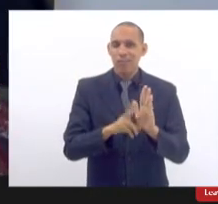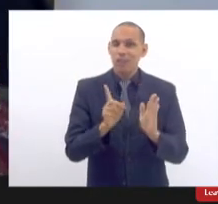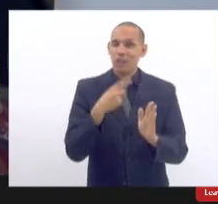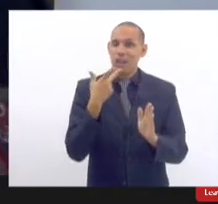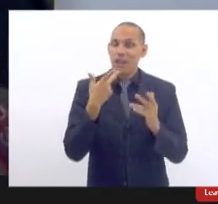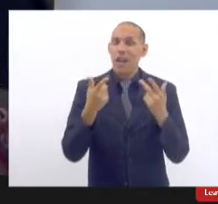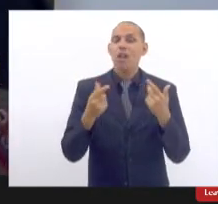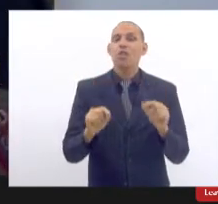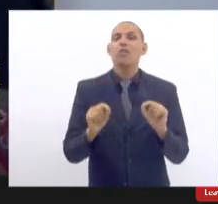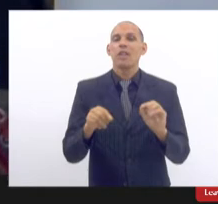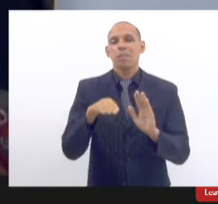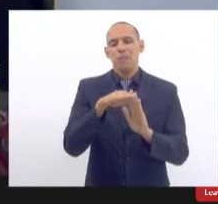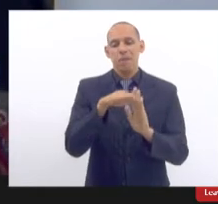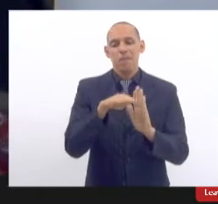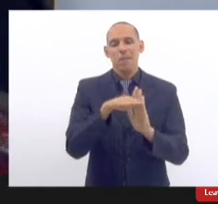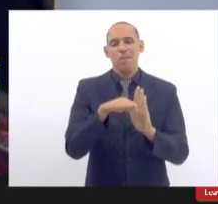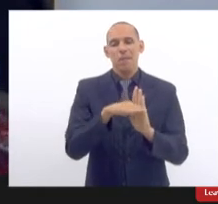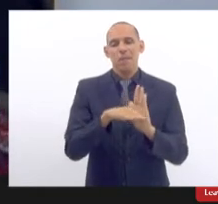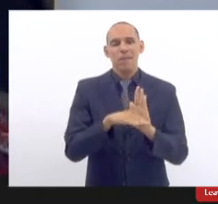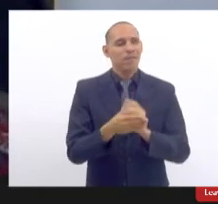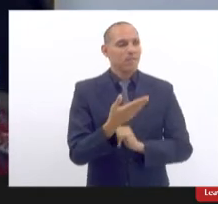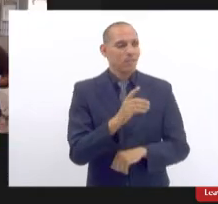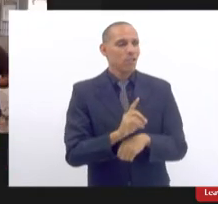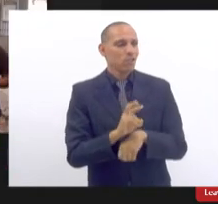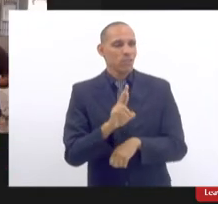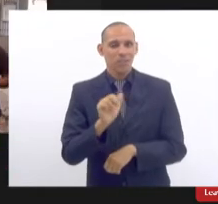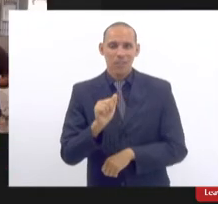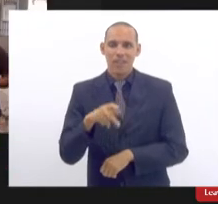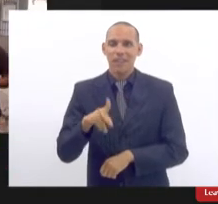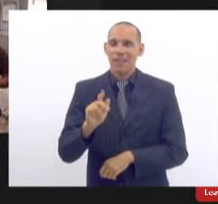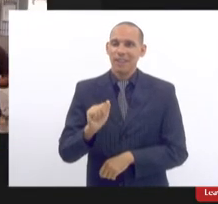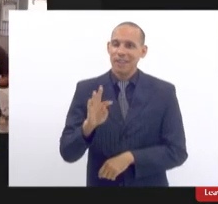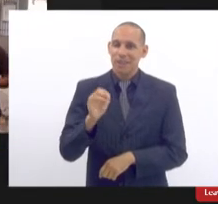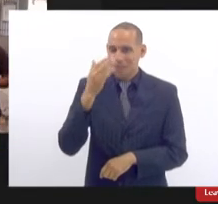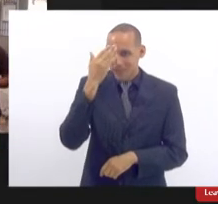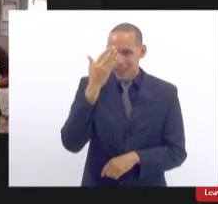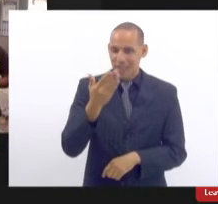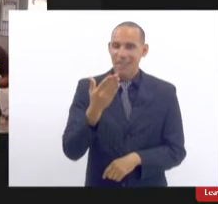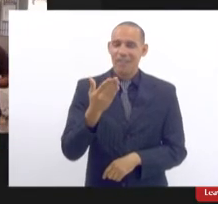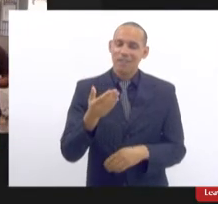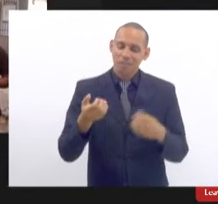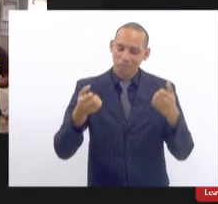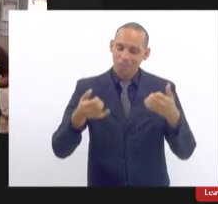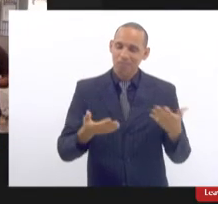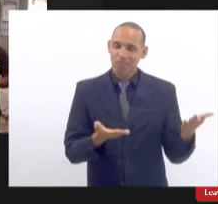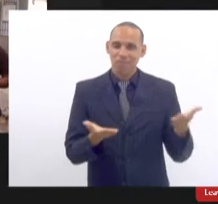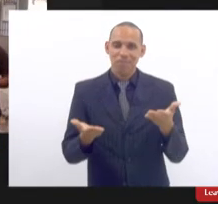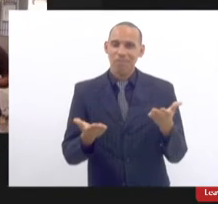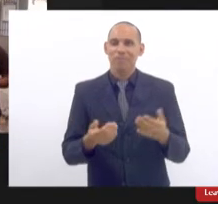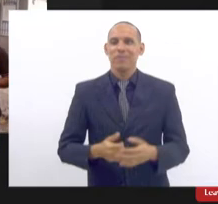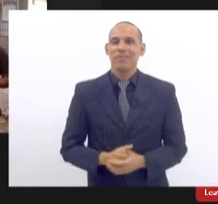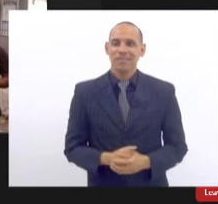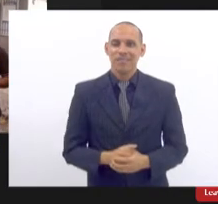falando de procedimentos doutora Kitty obrigado pela presença nossa palavra é completamente sua